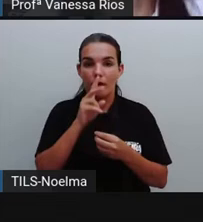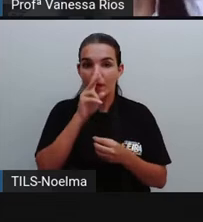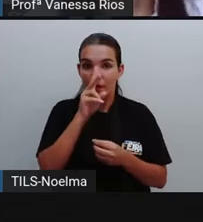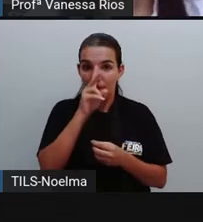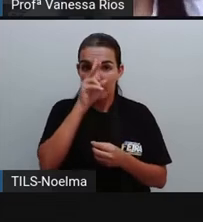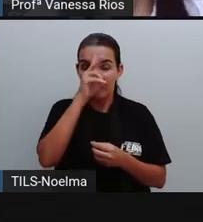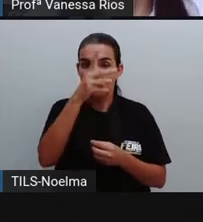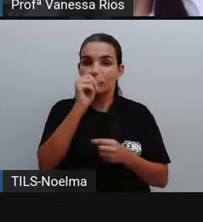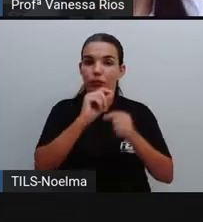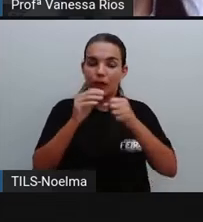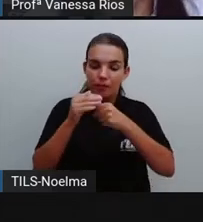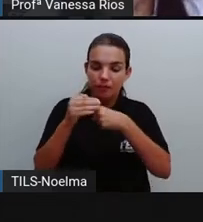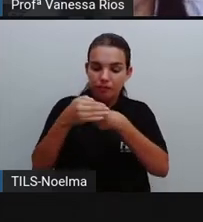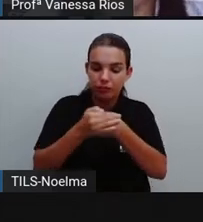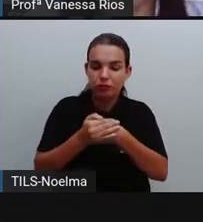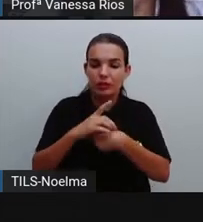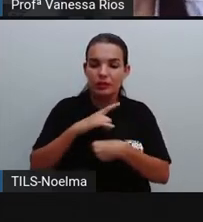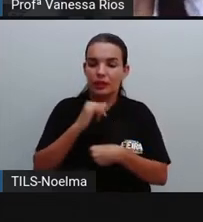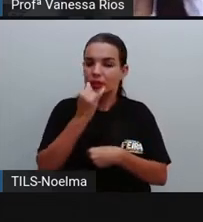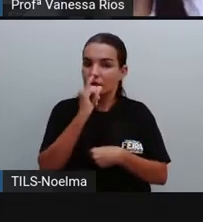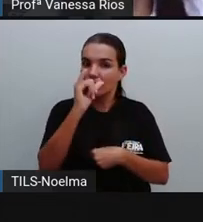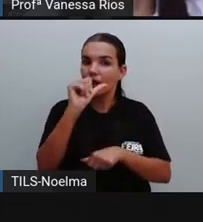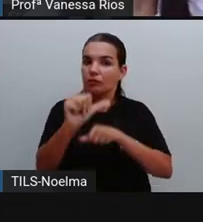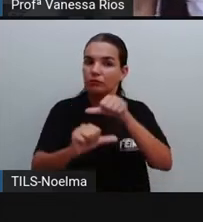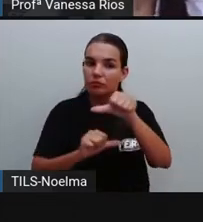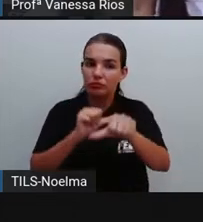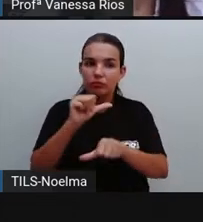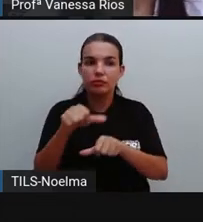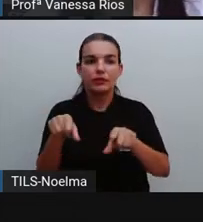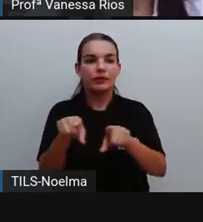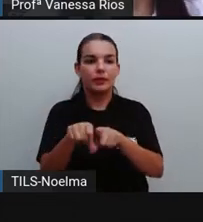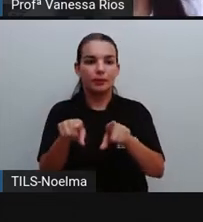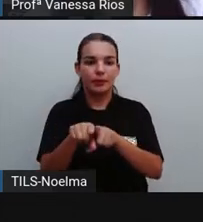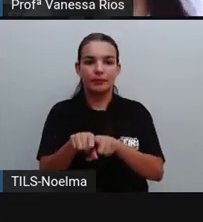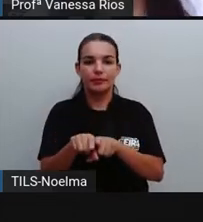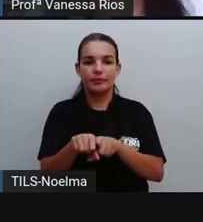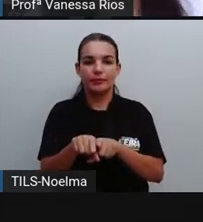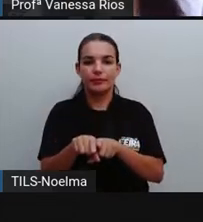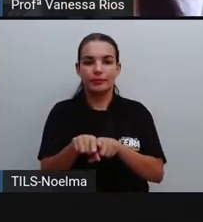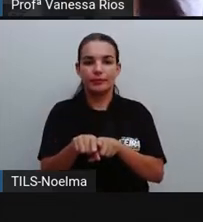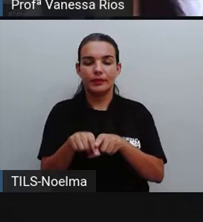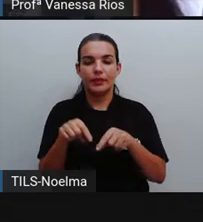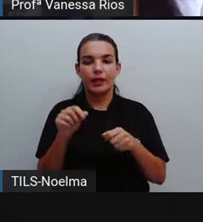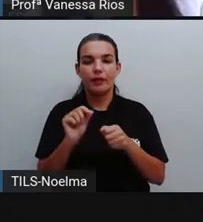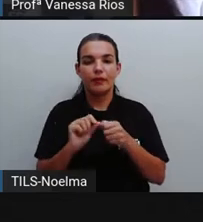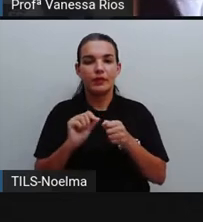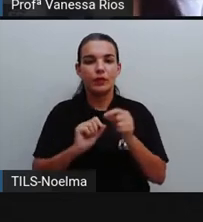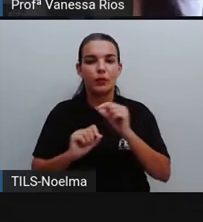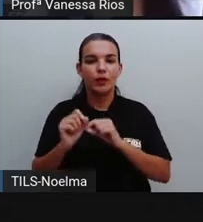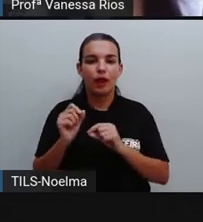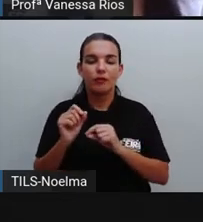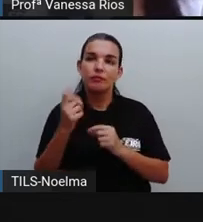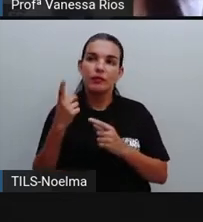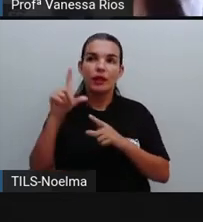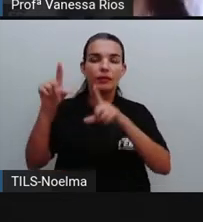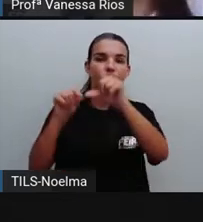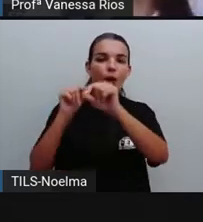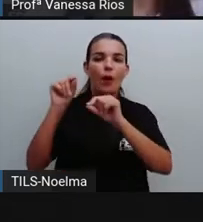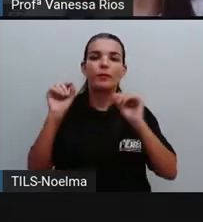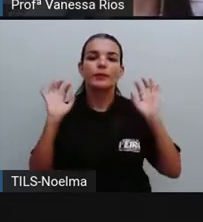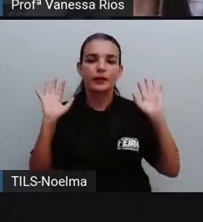um elemento que gera energia, que pode gerar energia servindo aí como uma fonte alternativa, né?